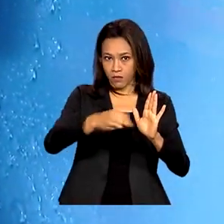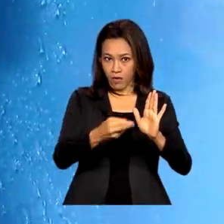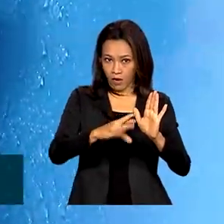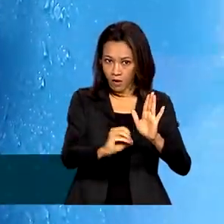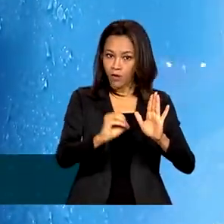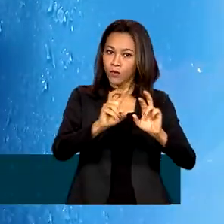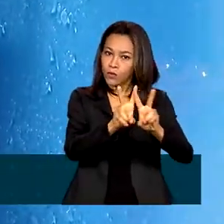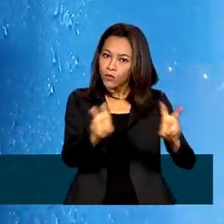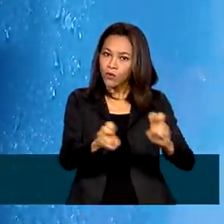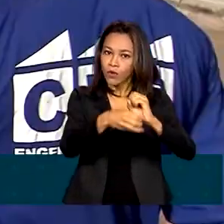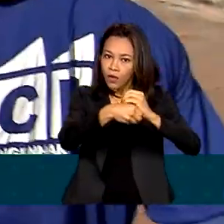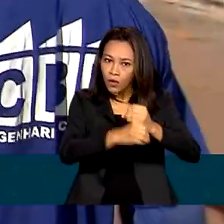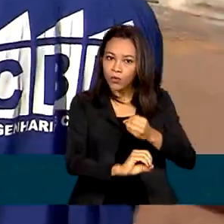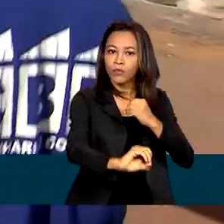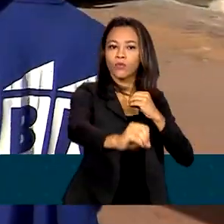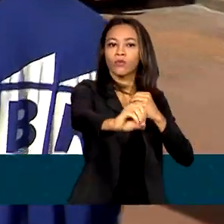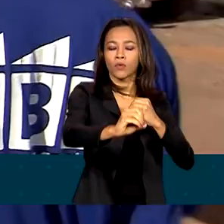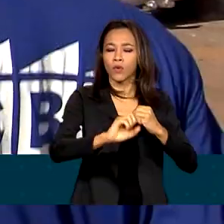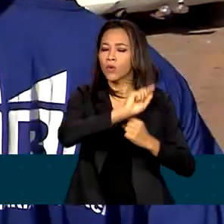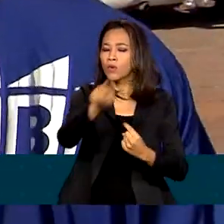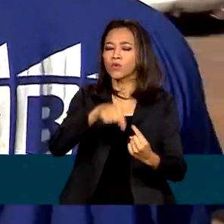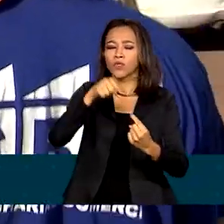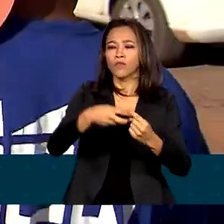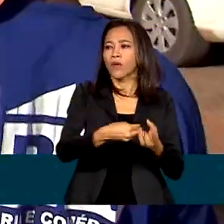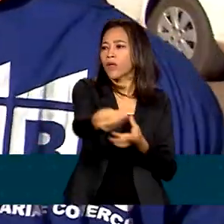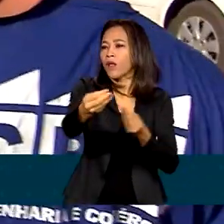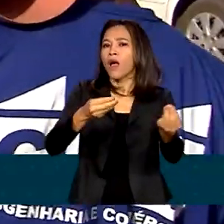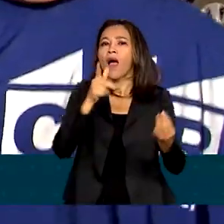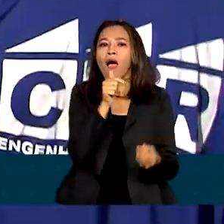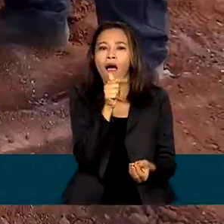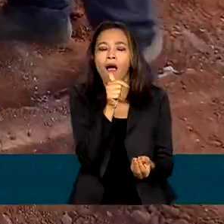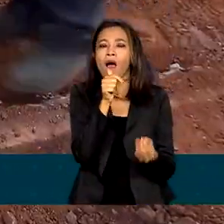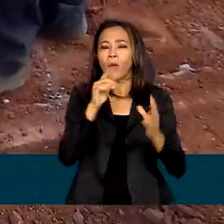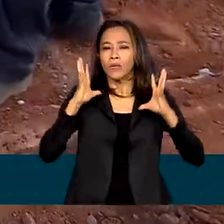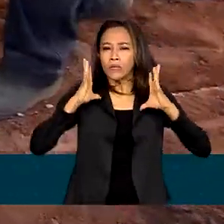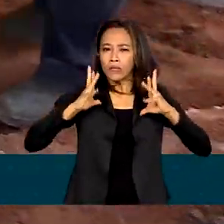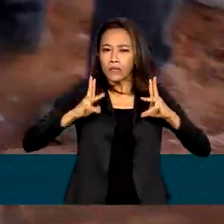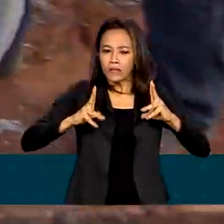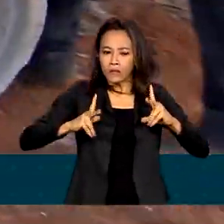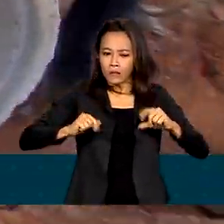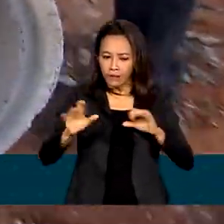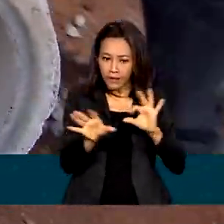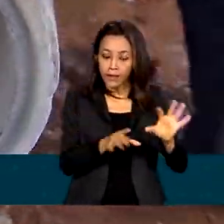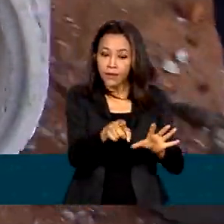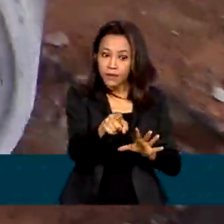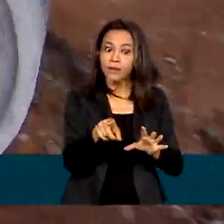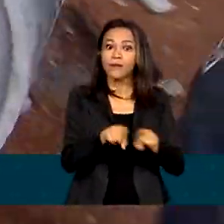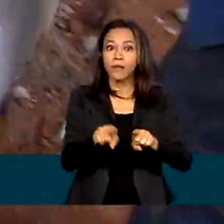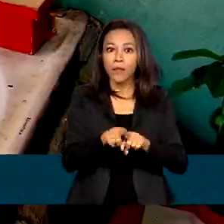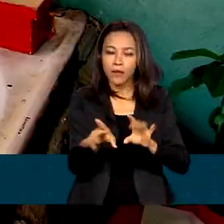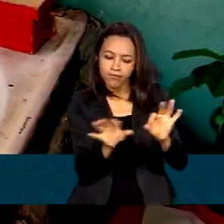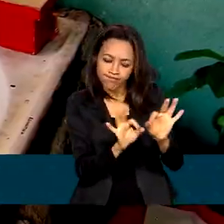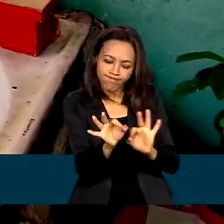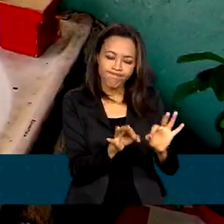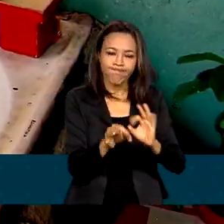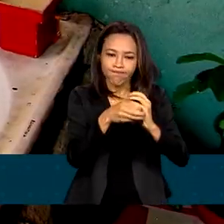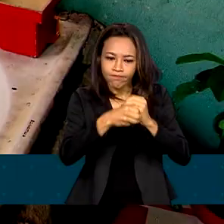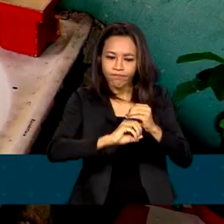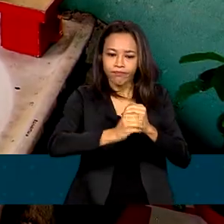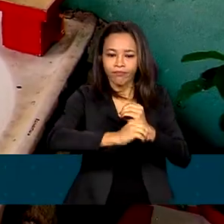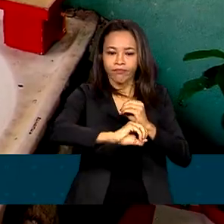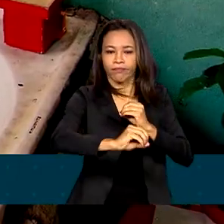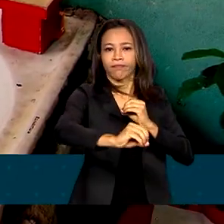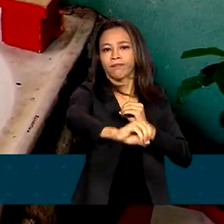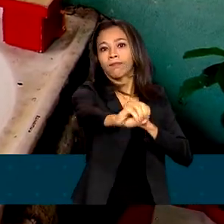que seja atingida a universalização de acesso à água potável e tratamento de esgoto no país. As mudanças estabelecem ainda